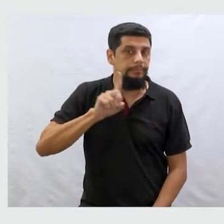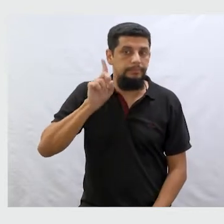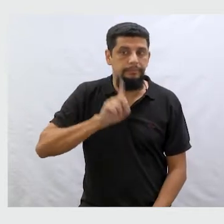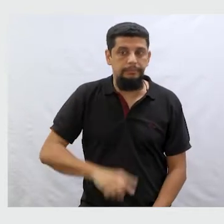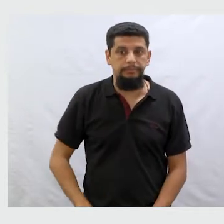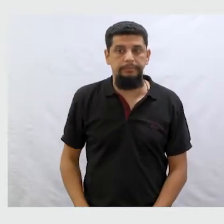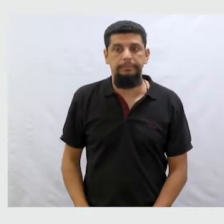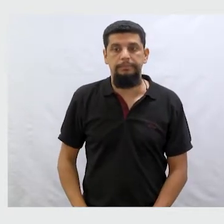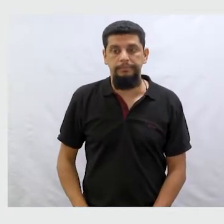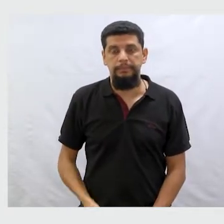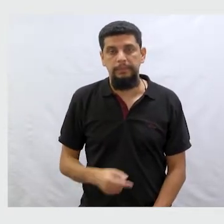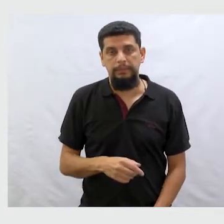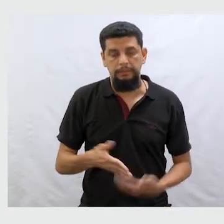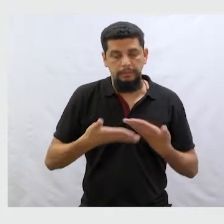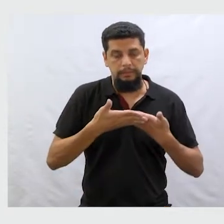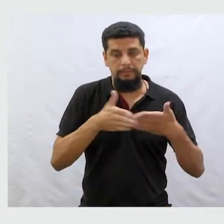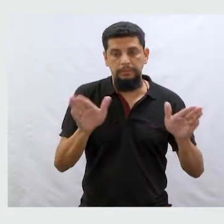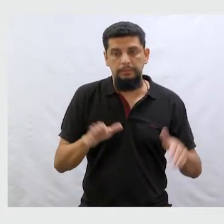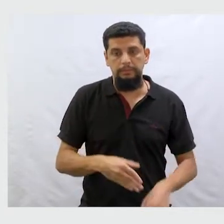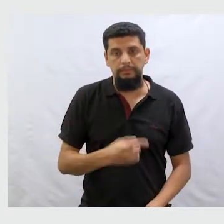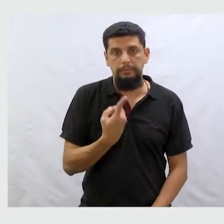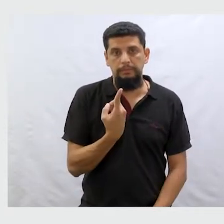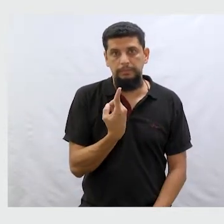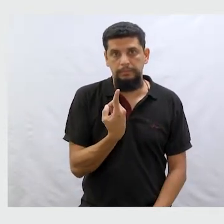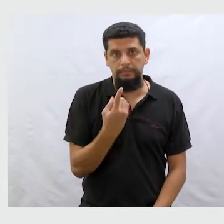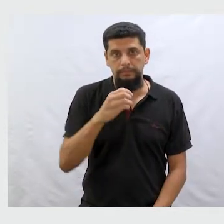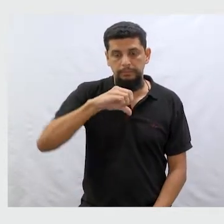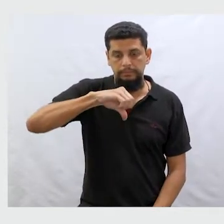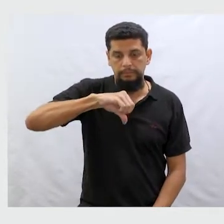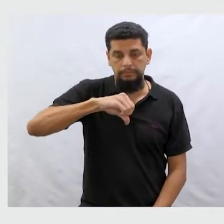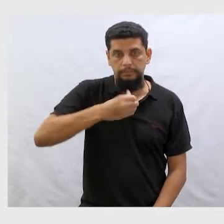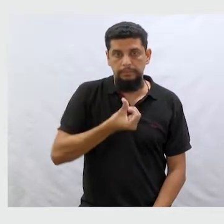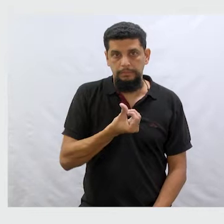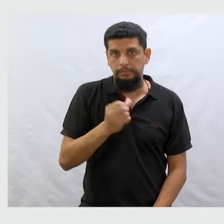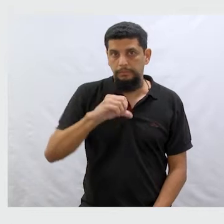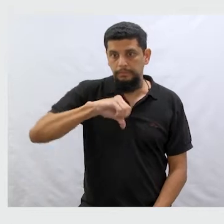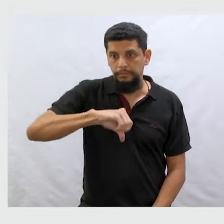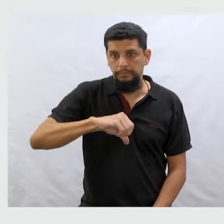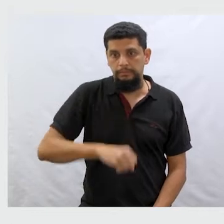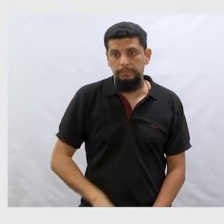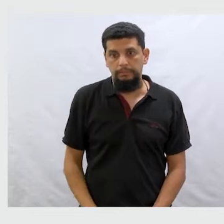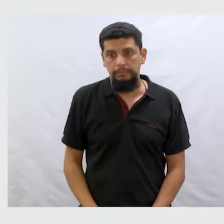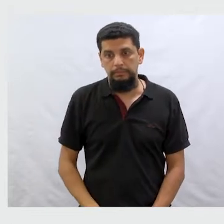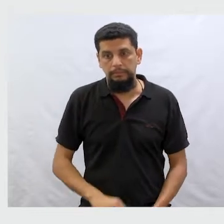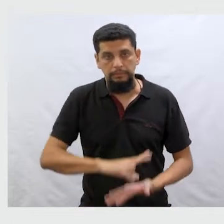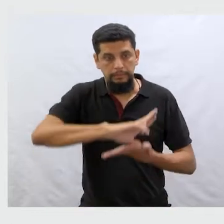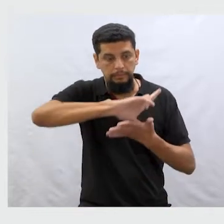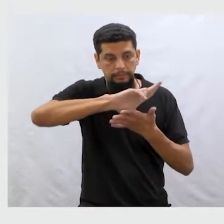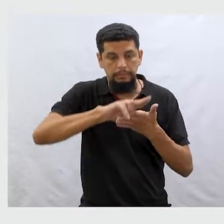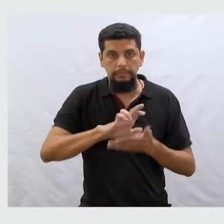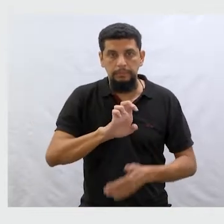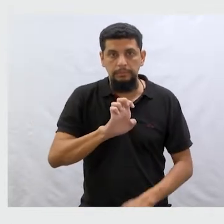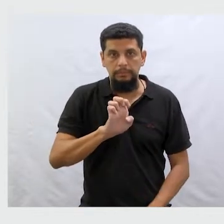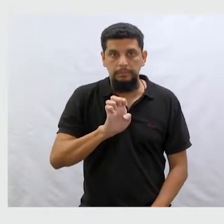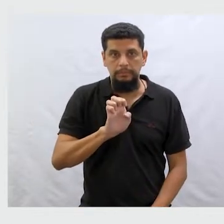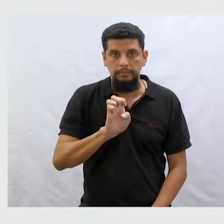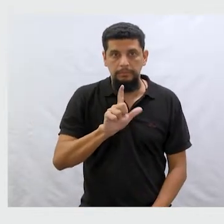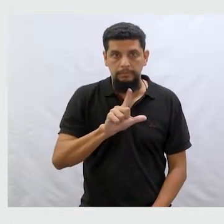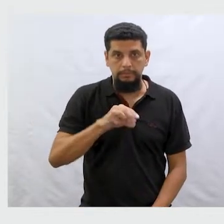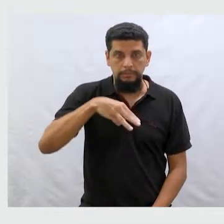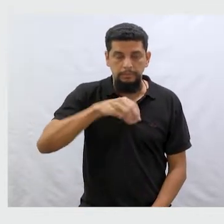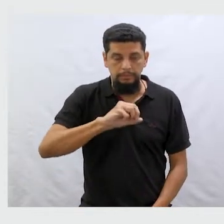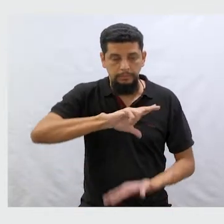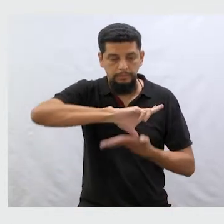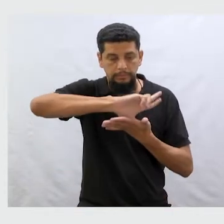Street, lançado em 1969. Garibaldo, Elmo, Enio e